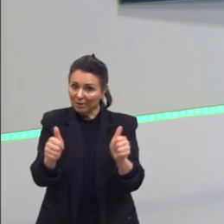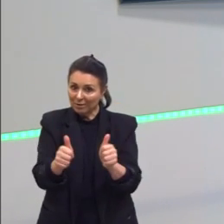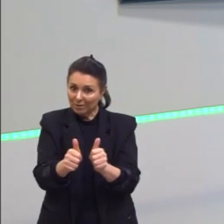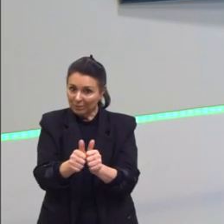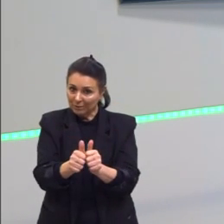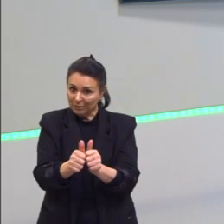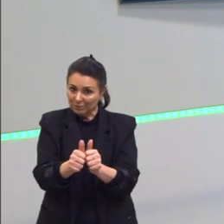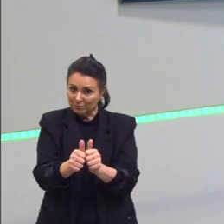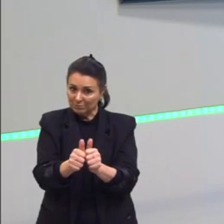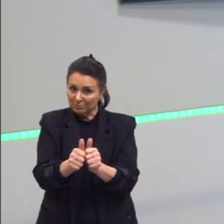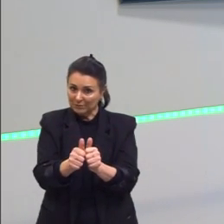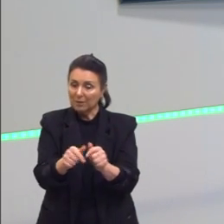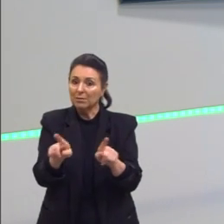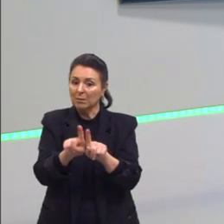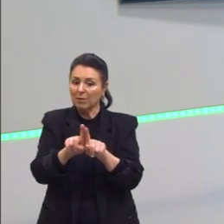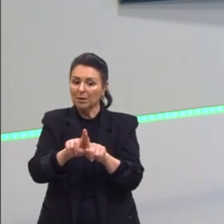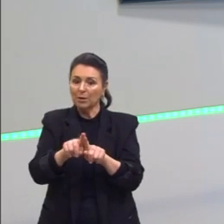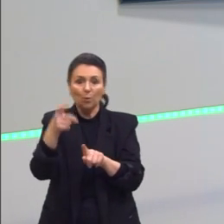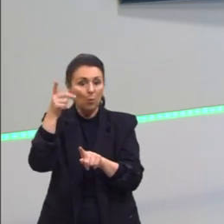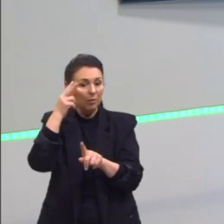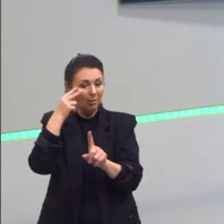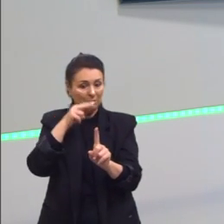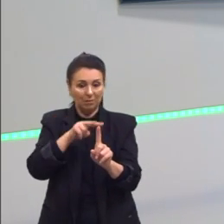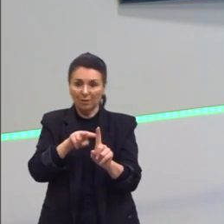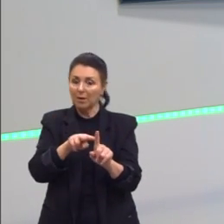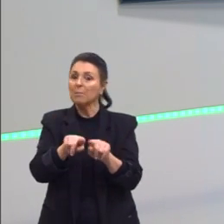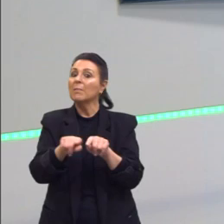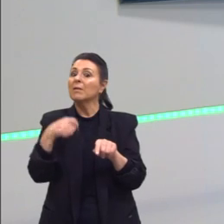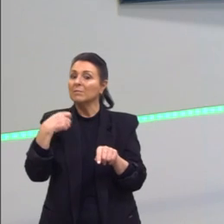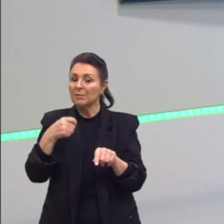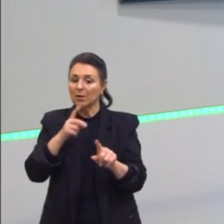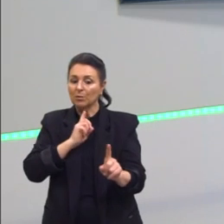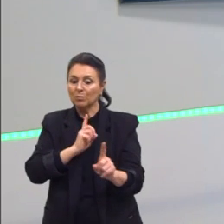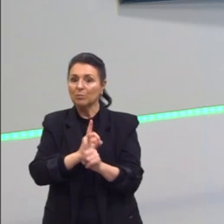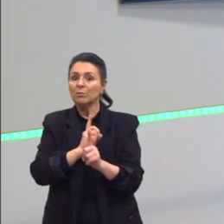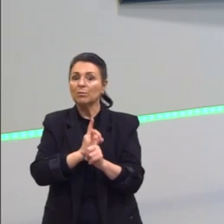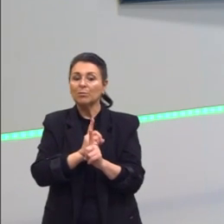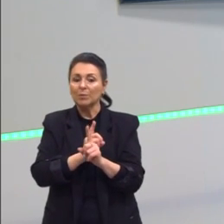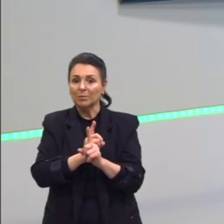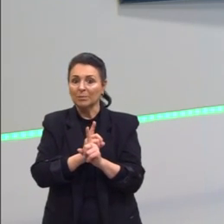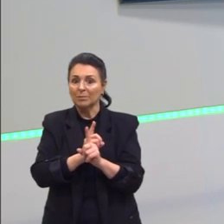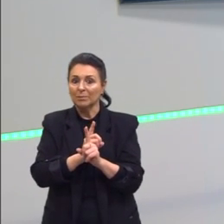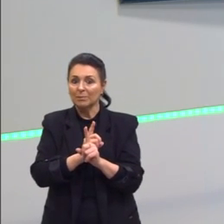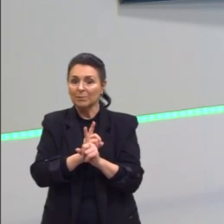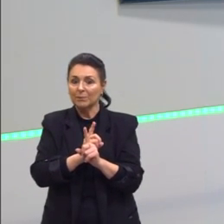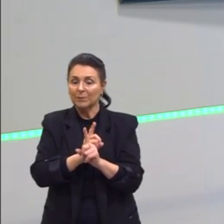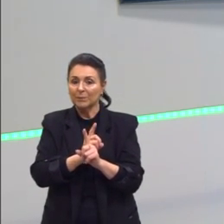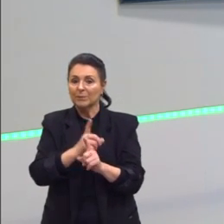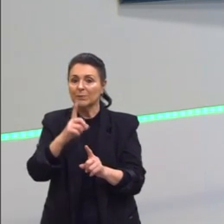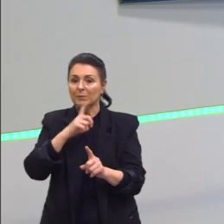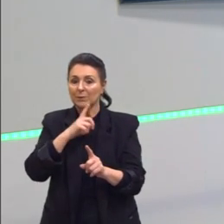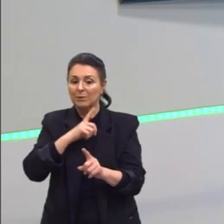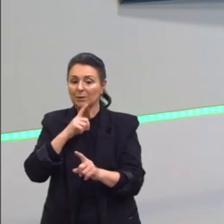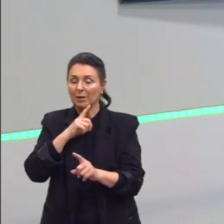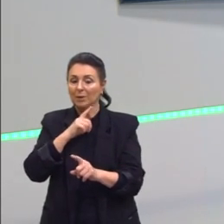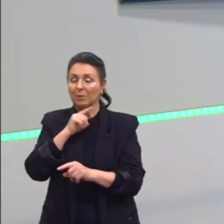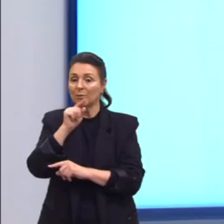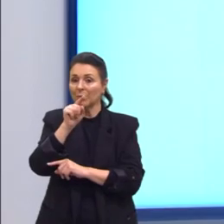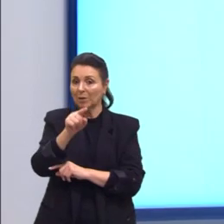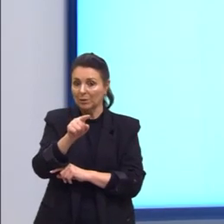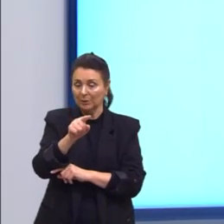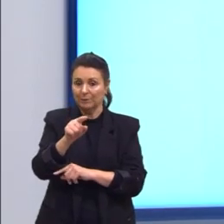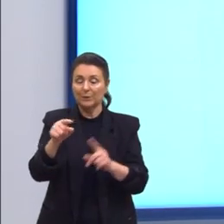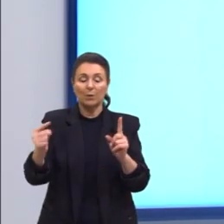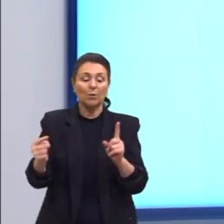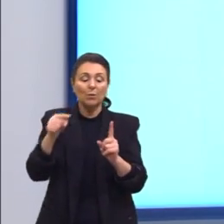enxerga, mas que a gente precisa identificar na figura, saber onde eles se encontram. Então, aqui nós temos os